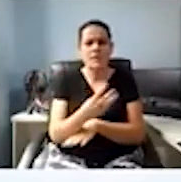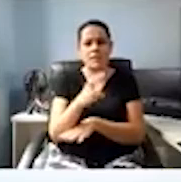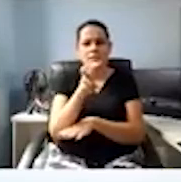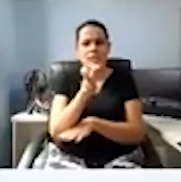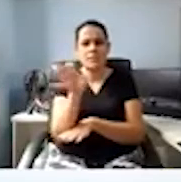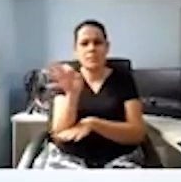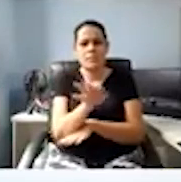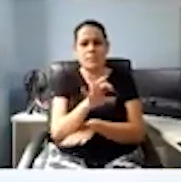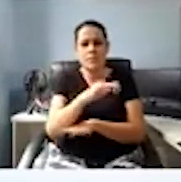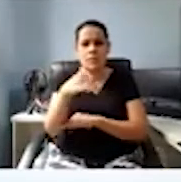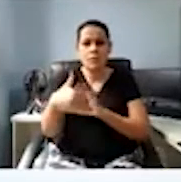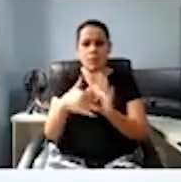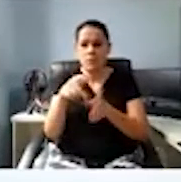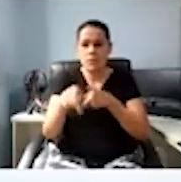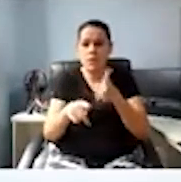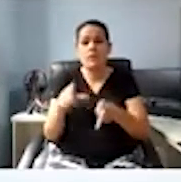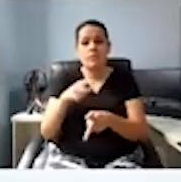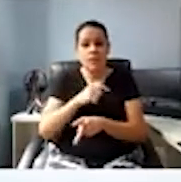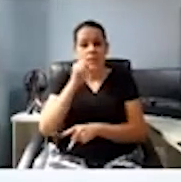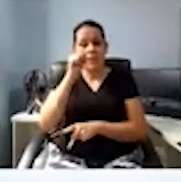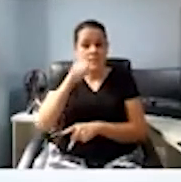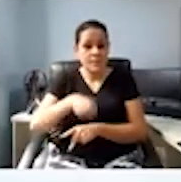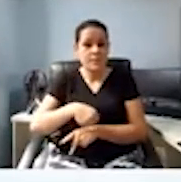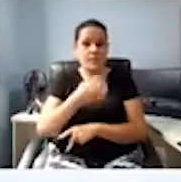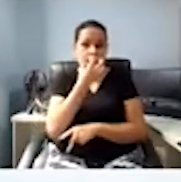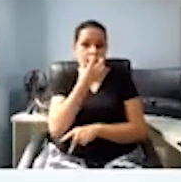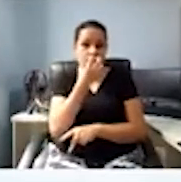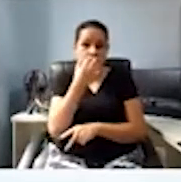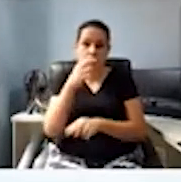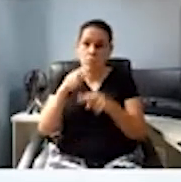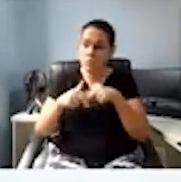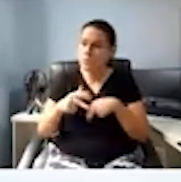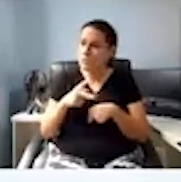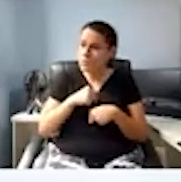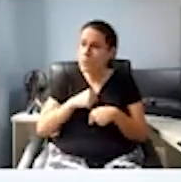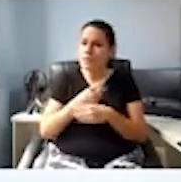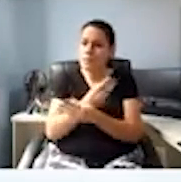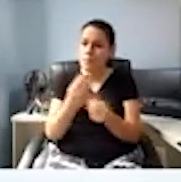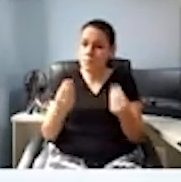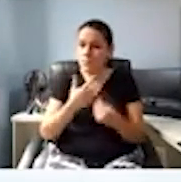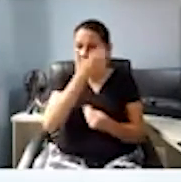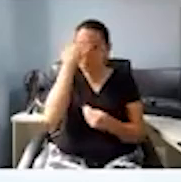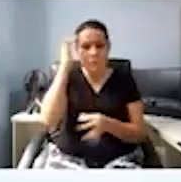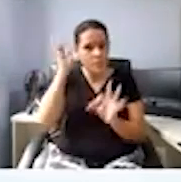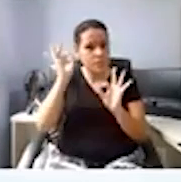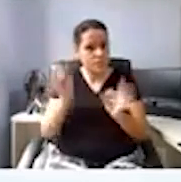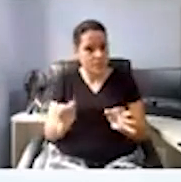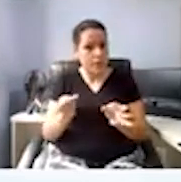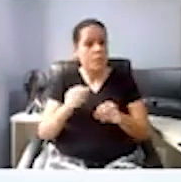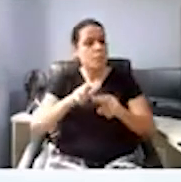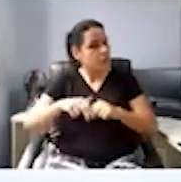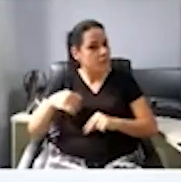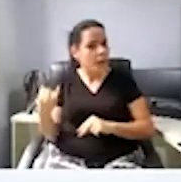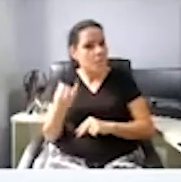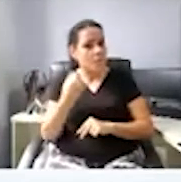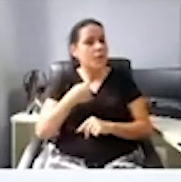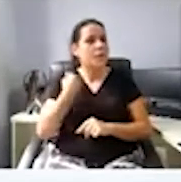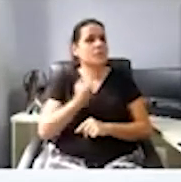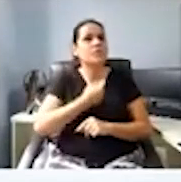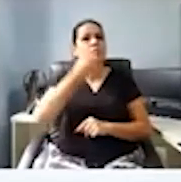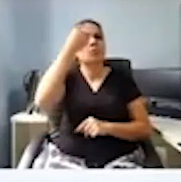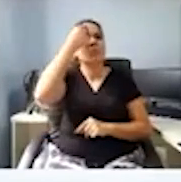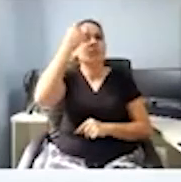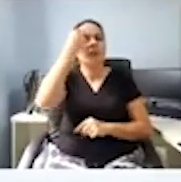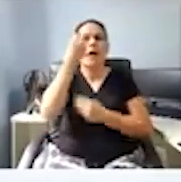% da população dos municípios. É significativo. Então, é importante que se pense no bem-estar